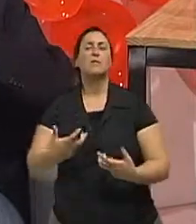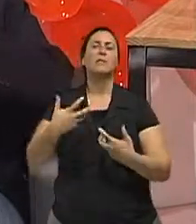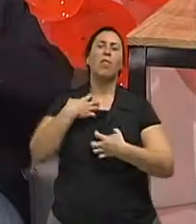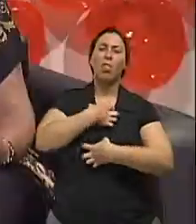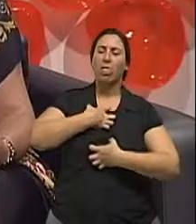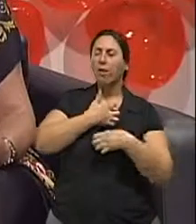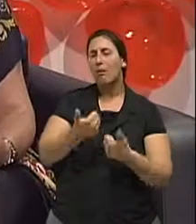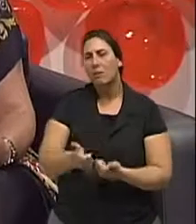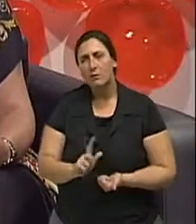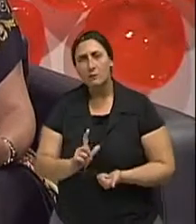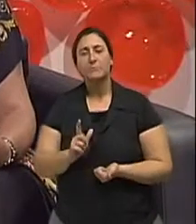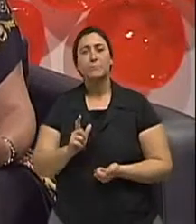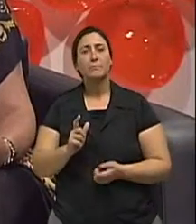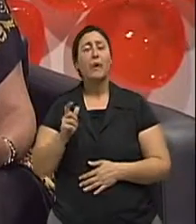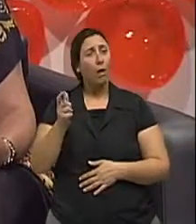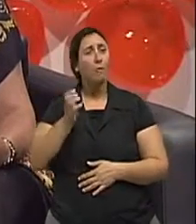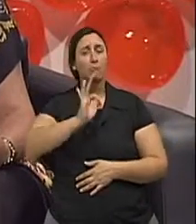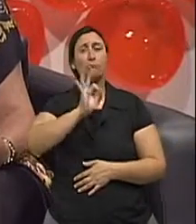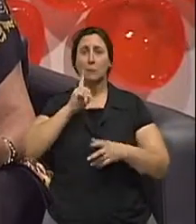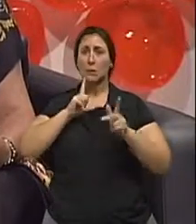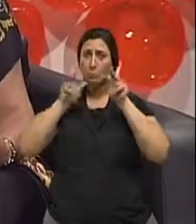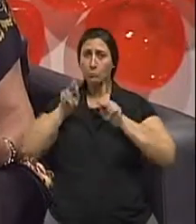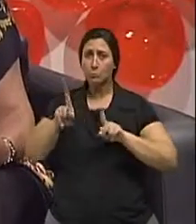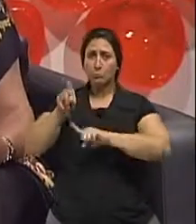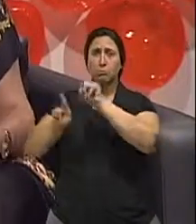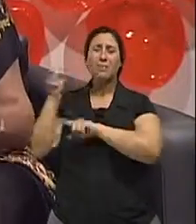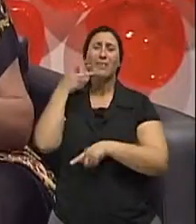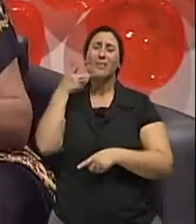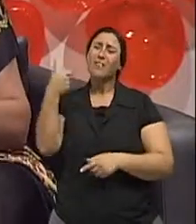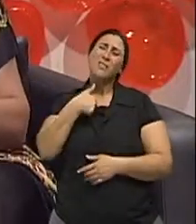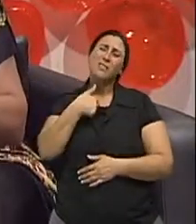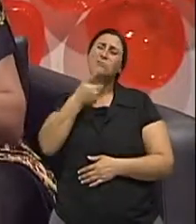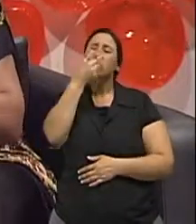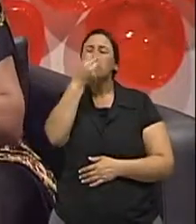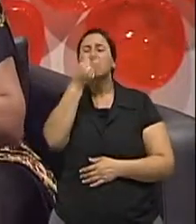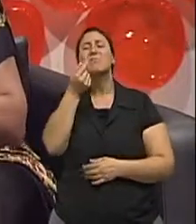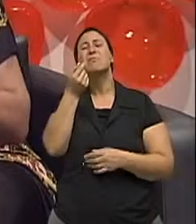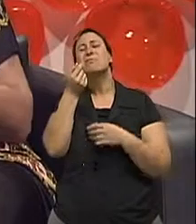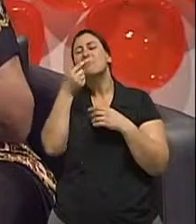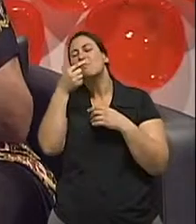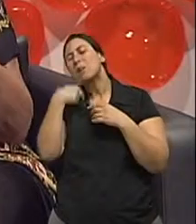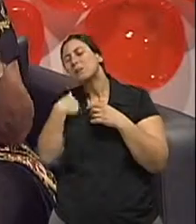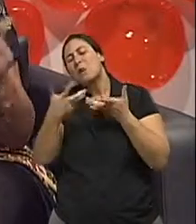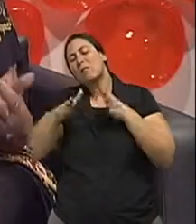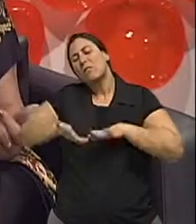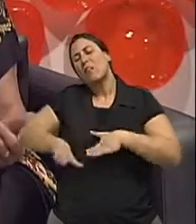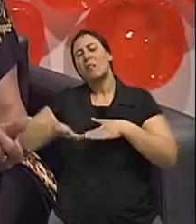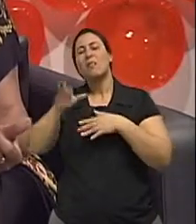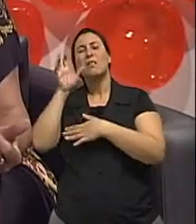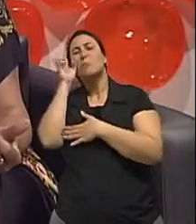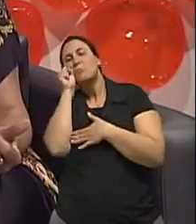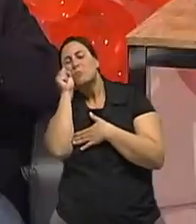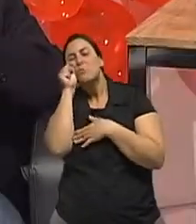gente que relata assim, eu estou resfriada, mas estou com uma vontade de ficar na cama, de dormir mais tempo, de dormir de